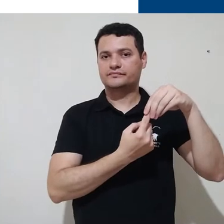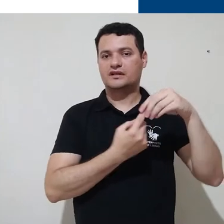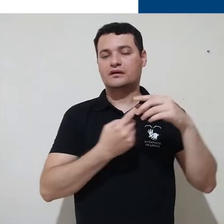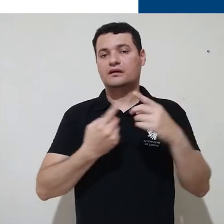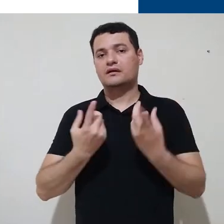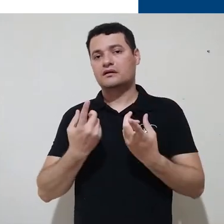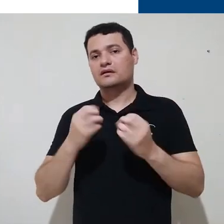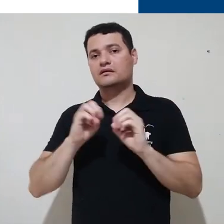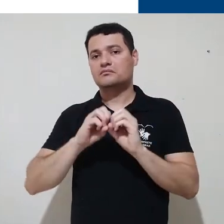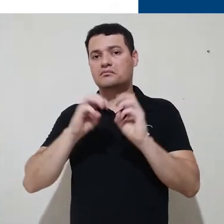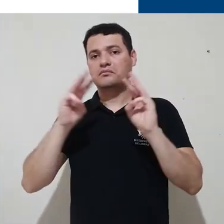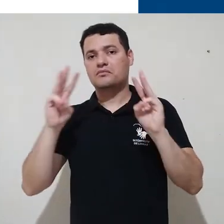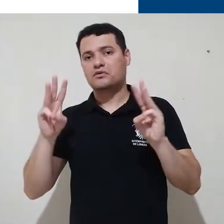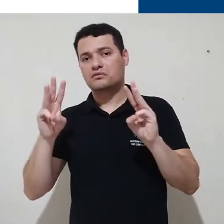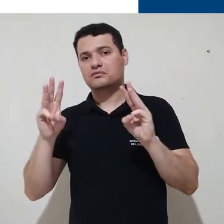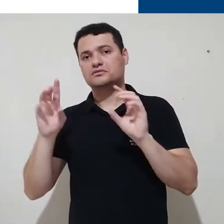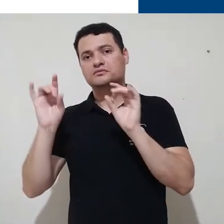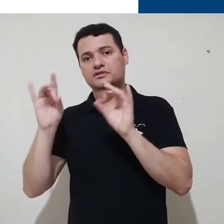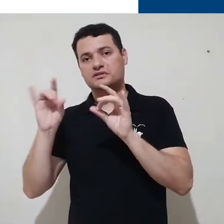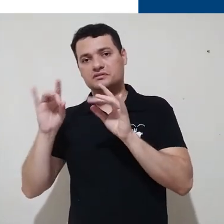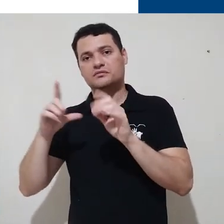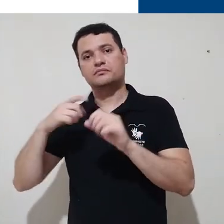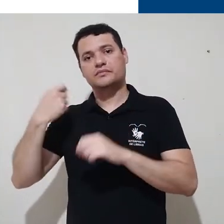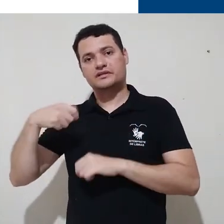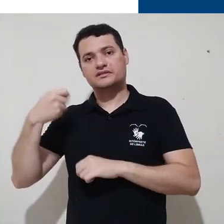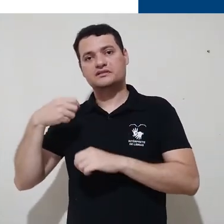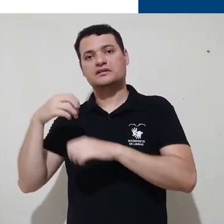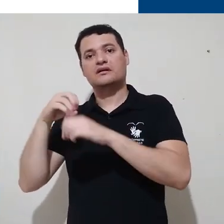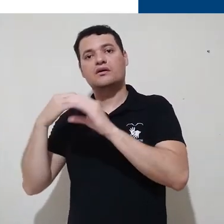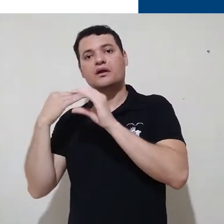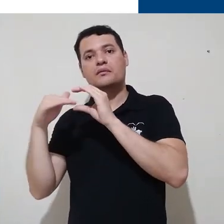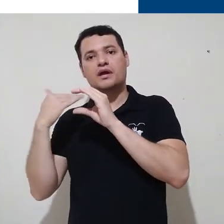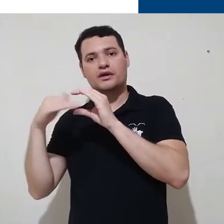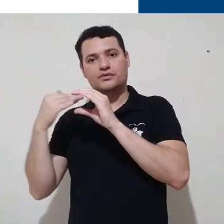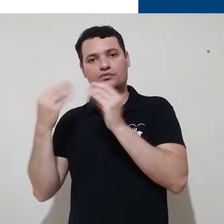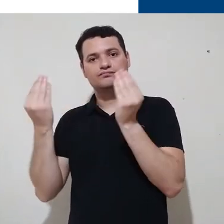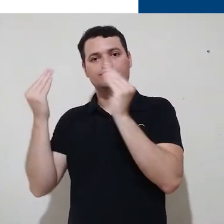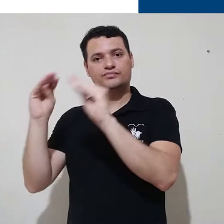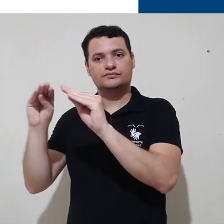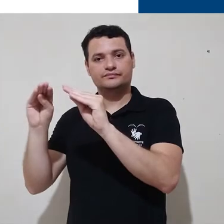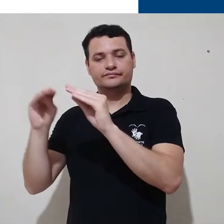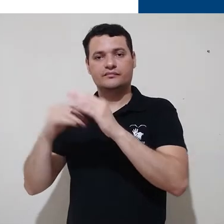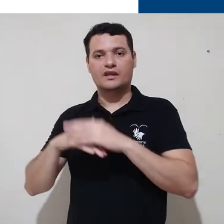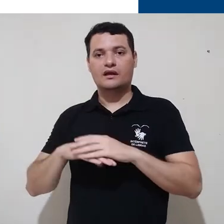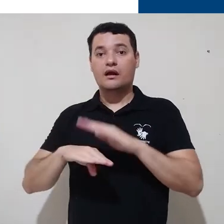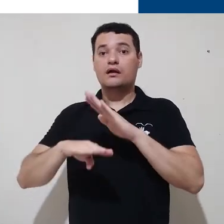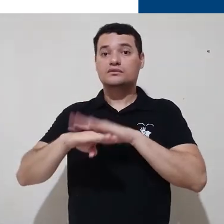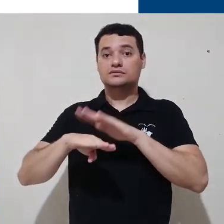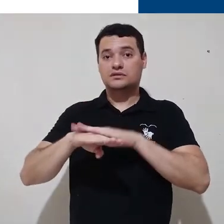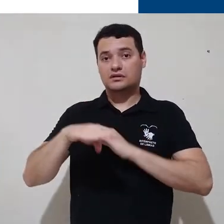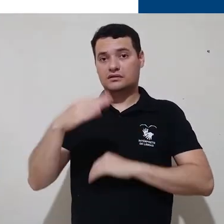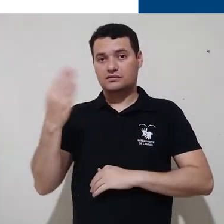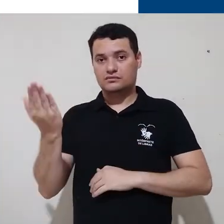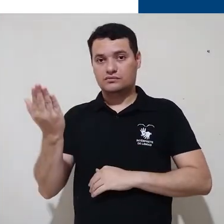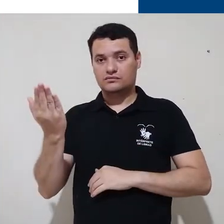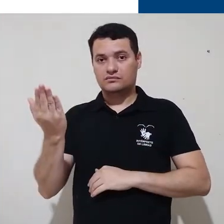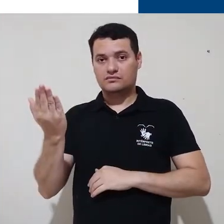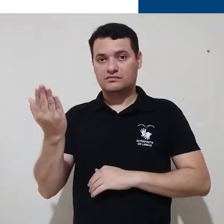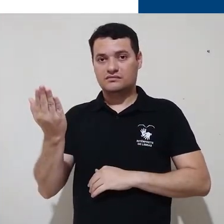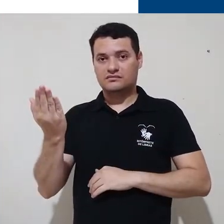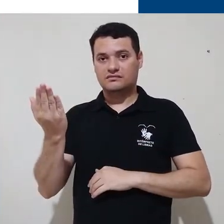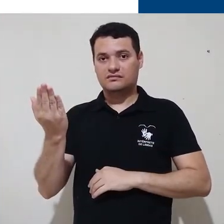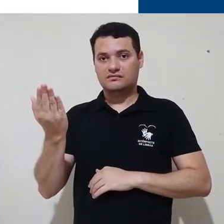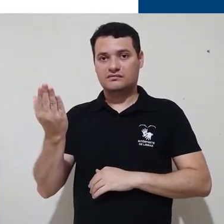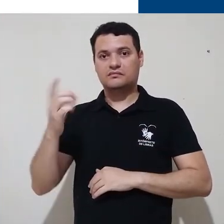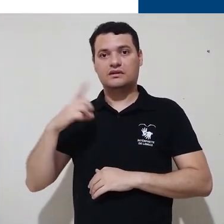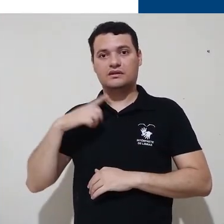geralmente o e-mail. E a gente clica no botão acessar para fazer o acesso. Reparem que no lado direito do painel a gente tem